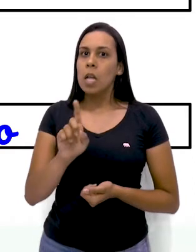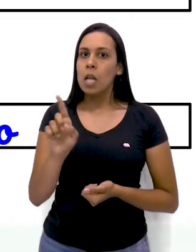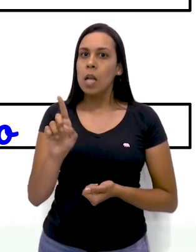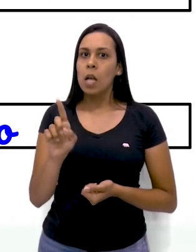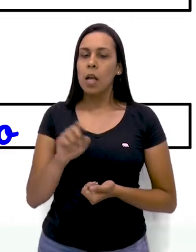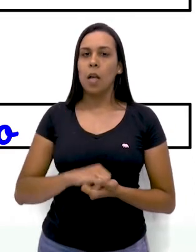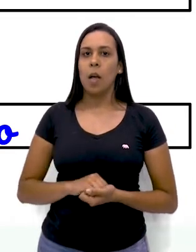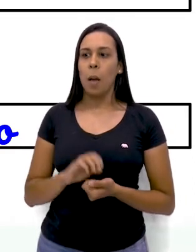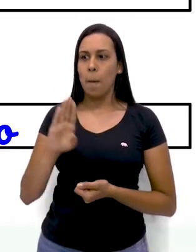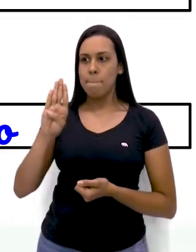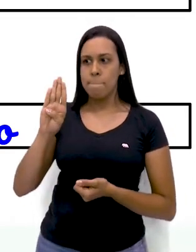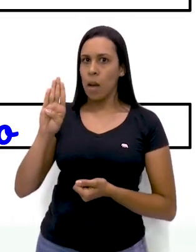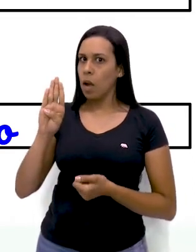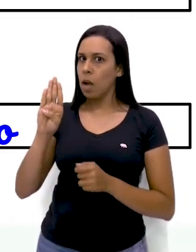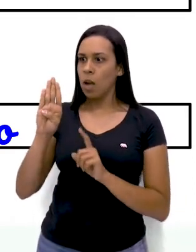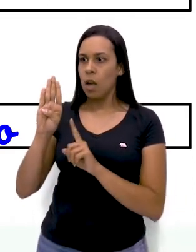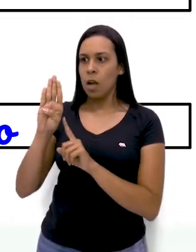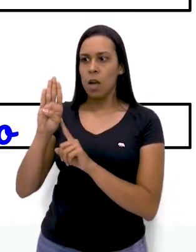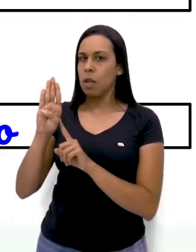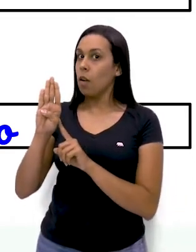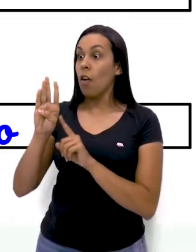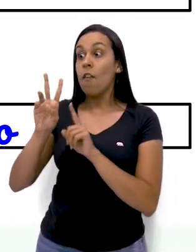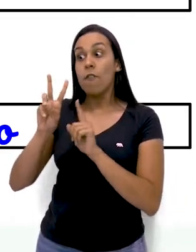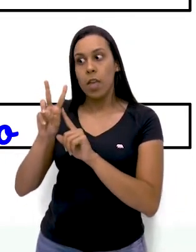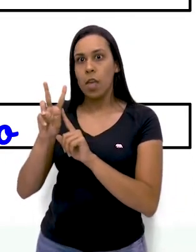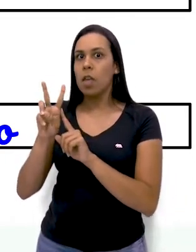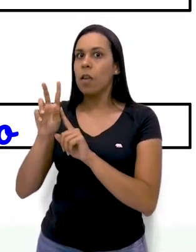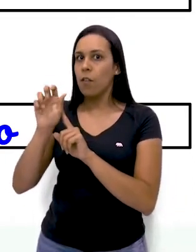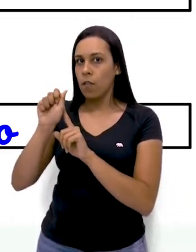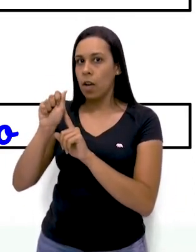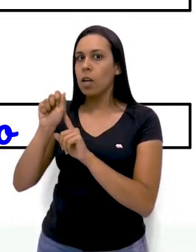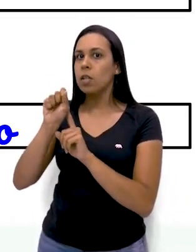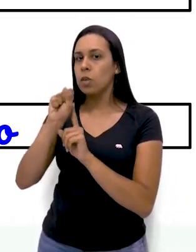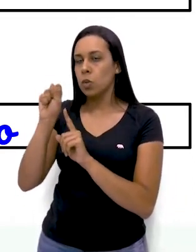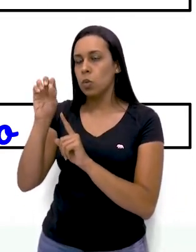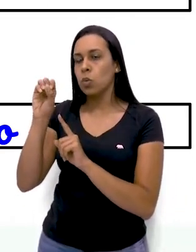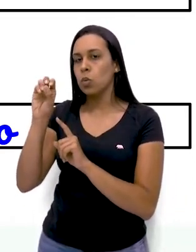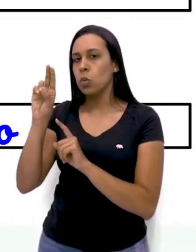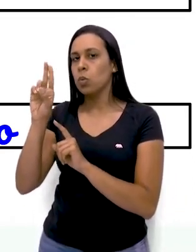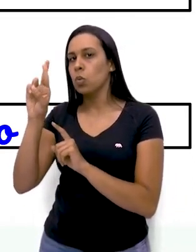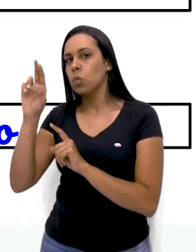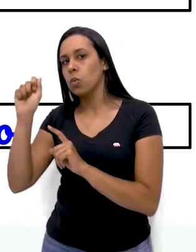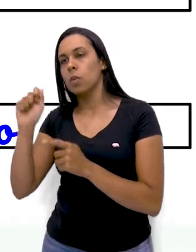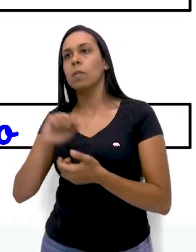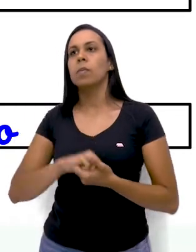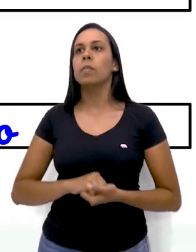vassoura, tá, pessoal? Muita gente tá de vassoura. E não é. É vassoura.